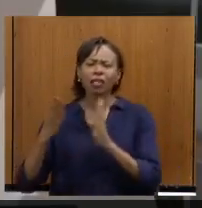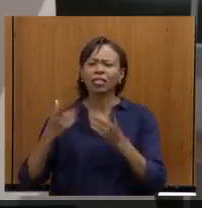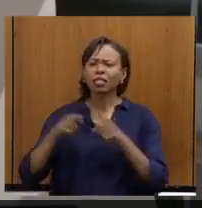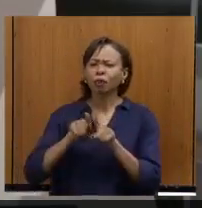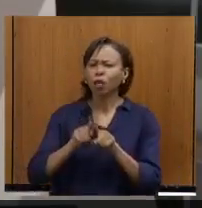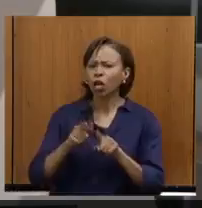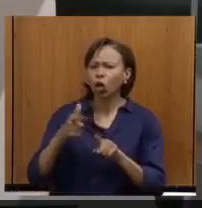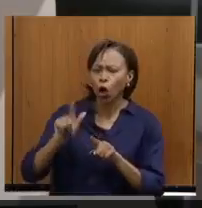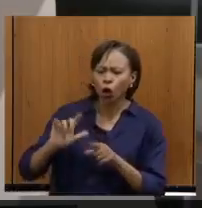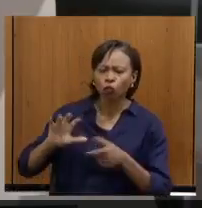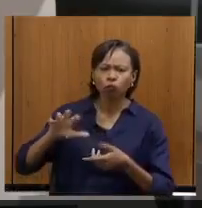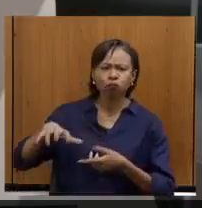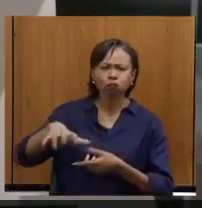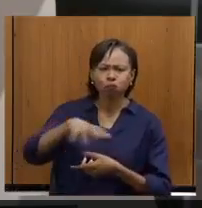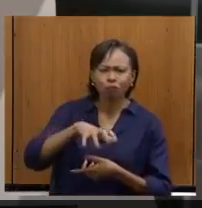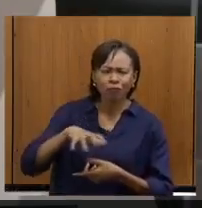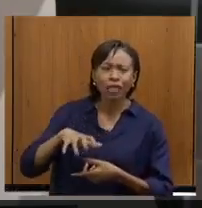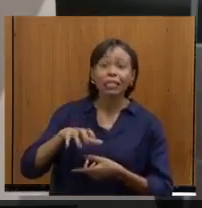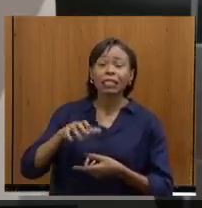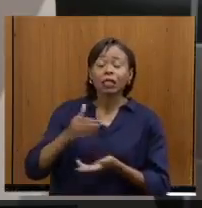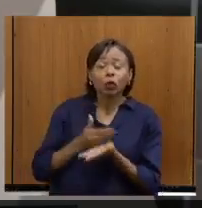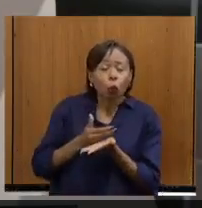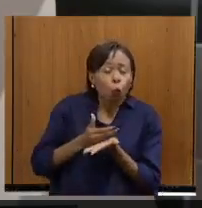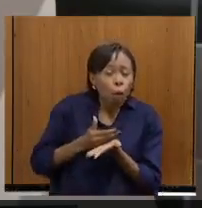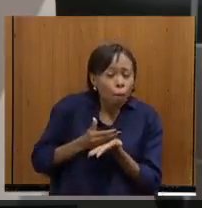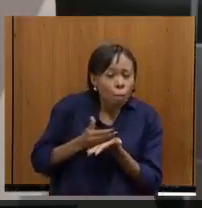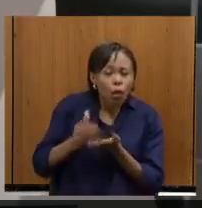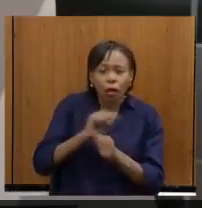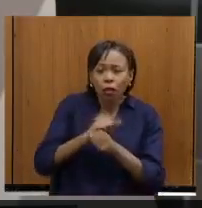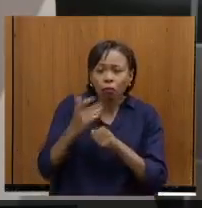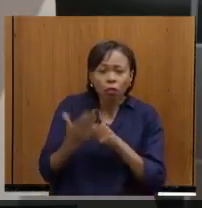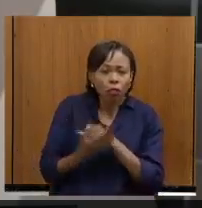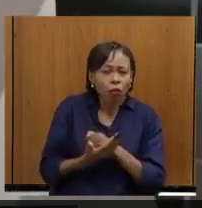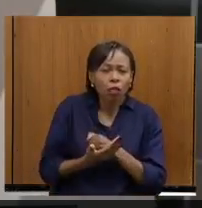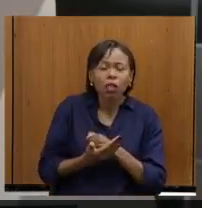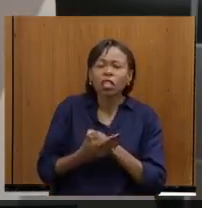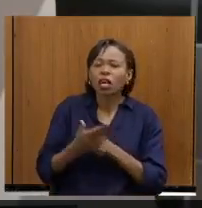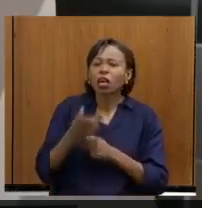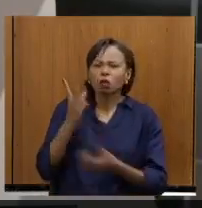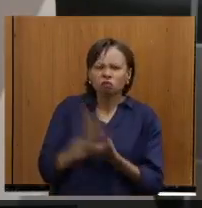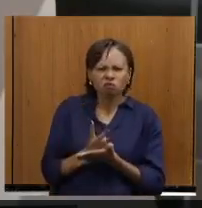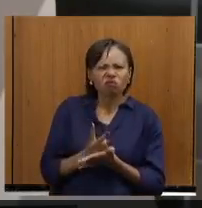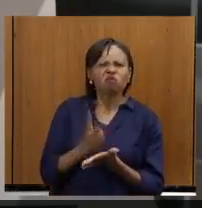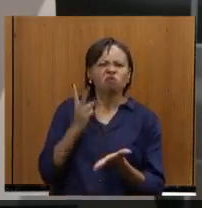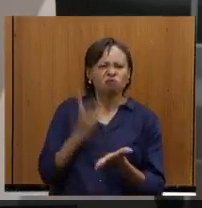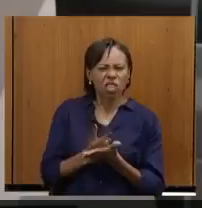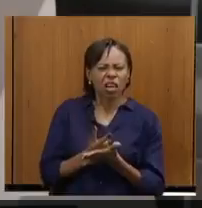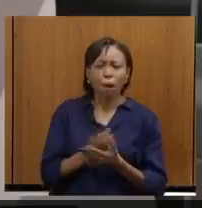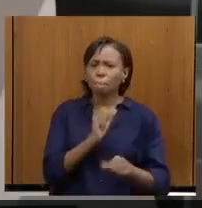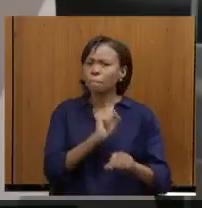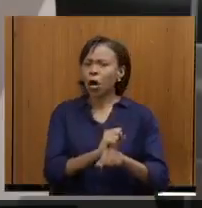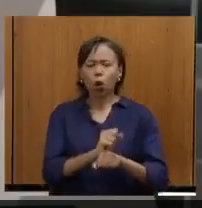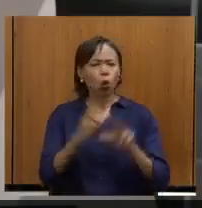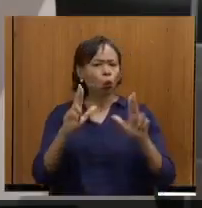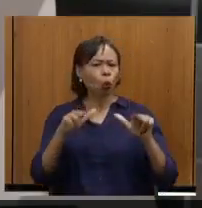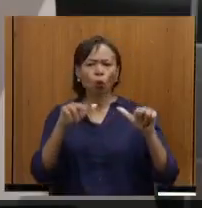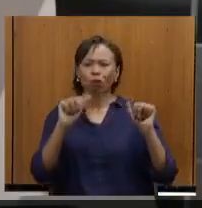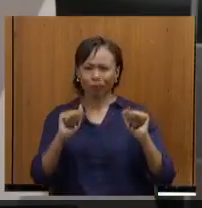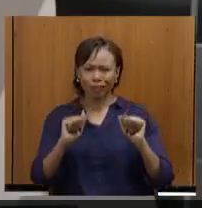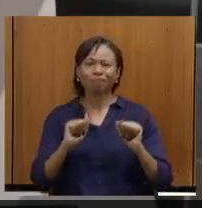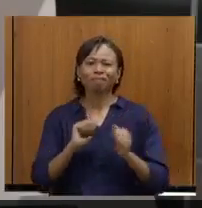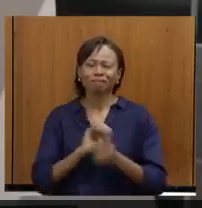Parreiras, que desde o início da pandemia não encerrou nem um dia suas atividades. Meus parabéns.